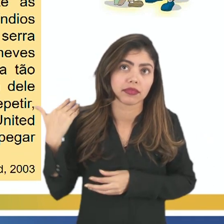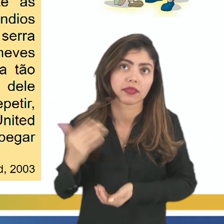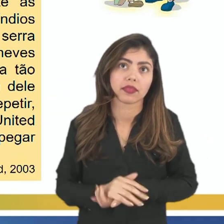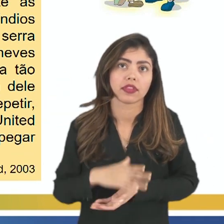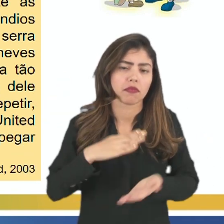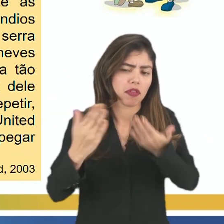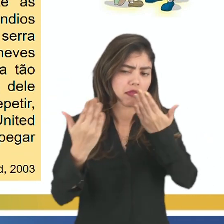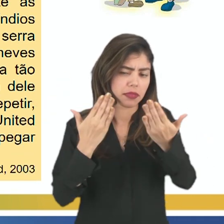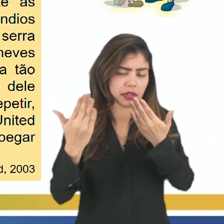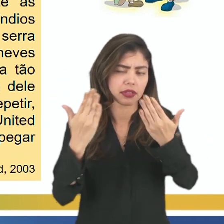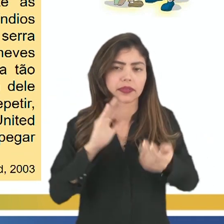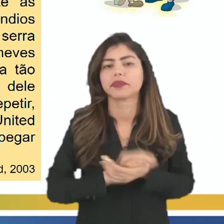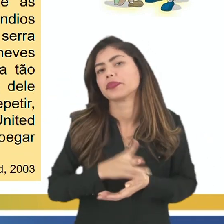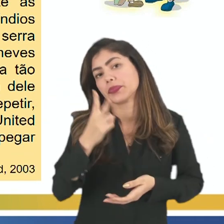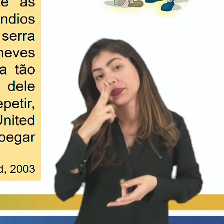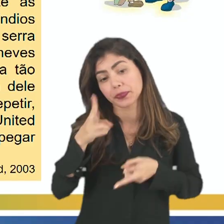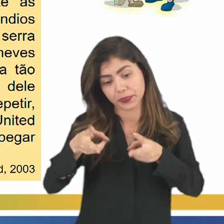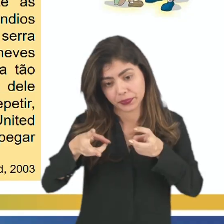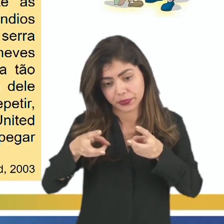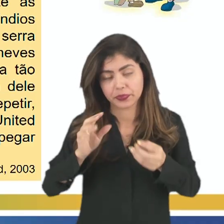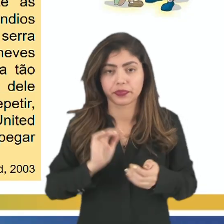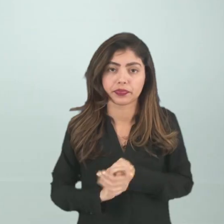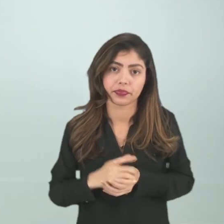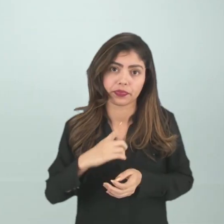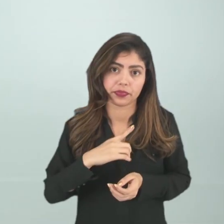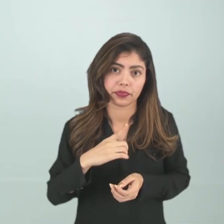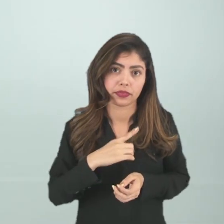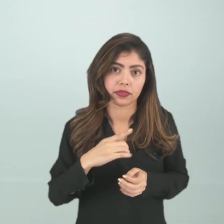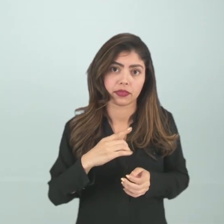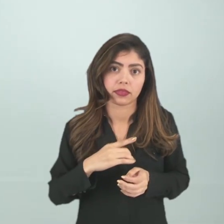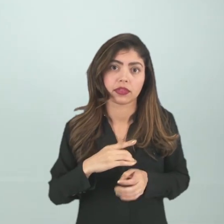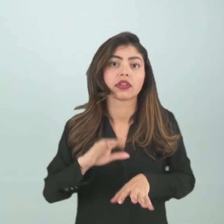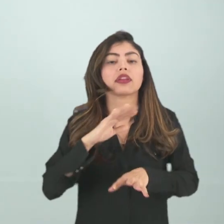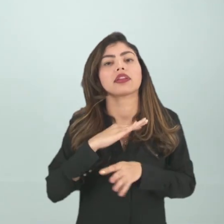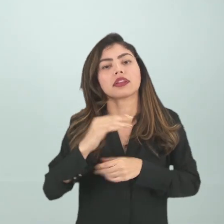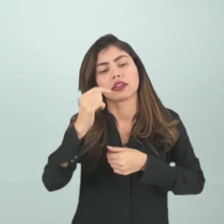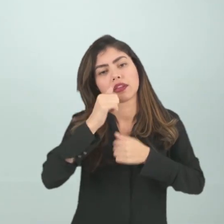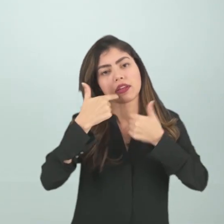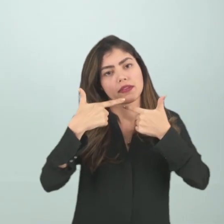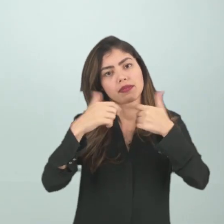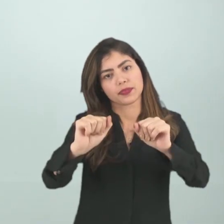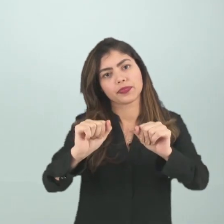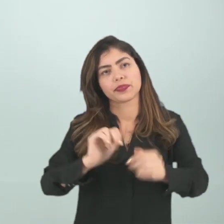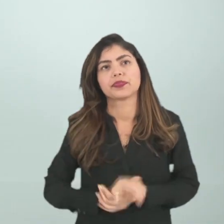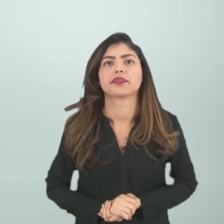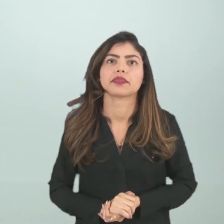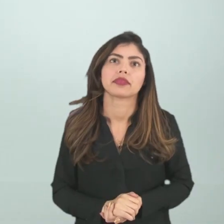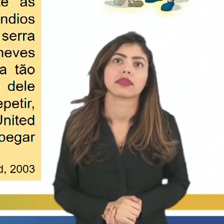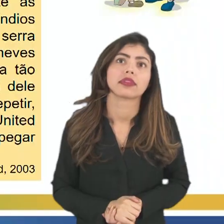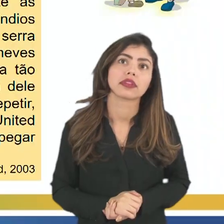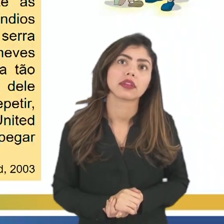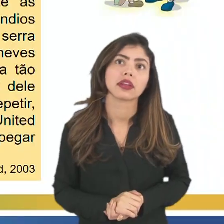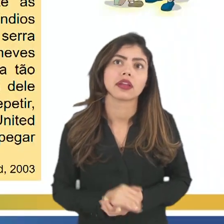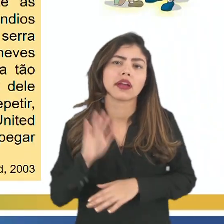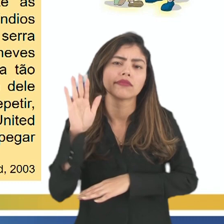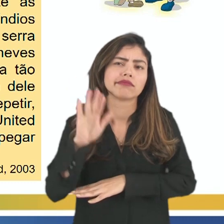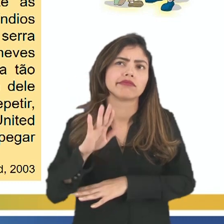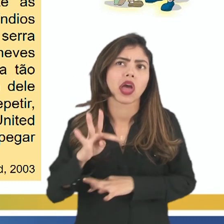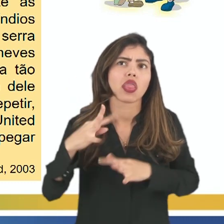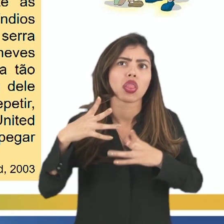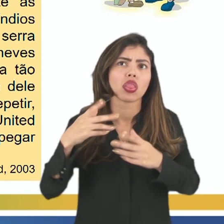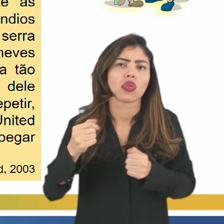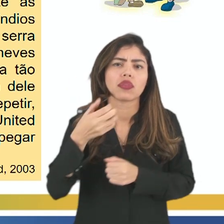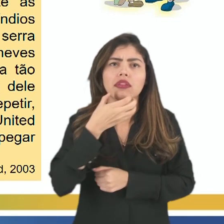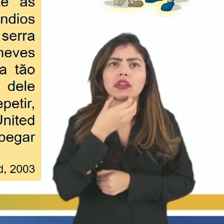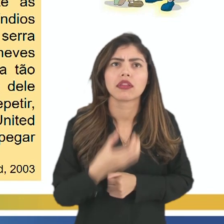comparação, então perceba aqui a presença da figura de linguagem. Ao entardecer, sobretudo em